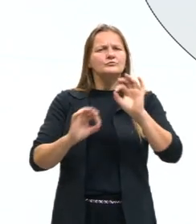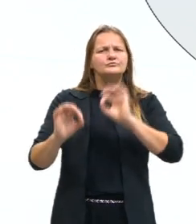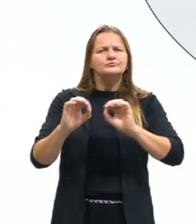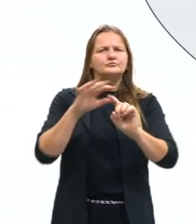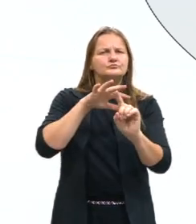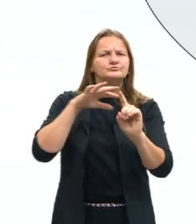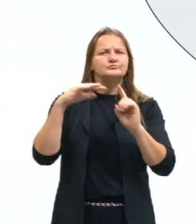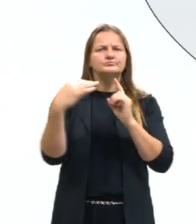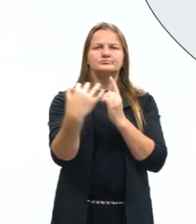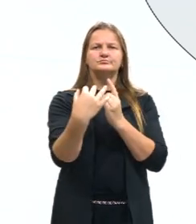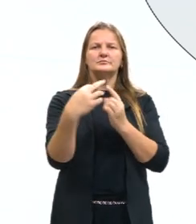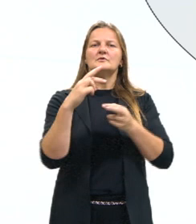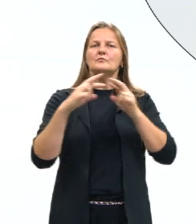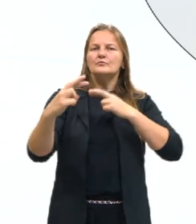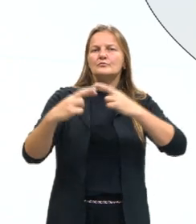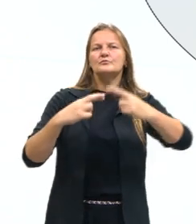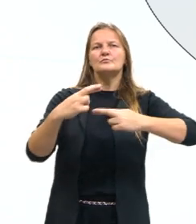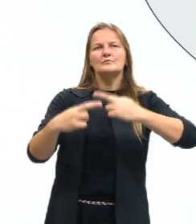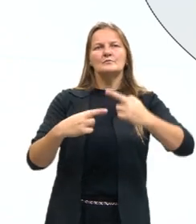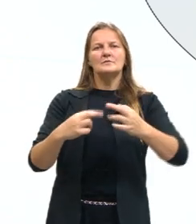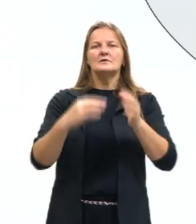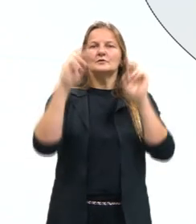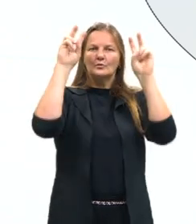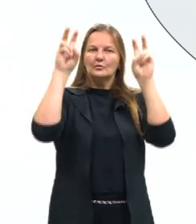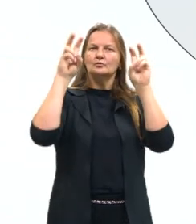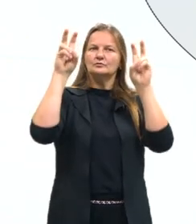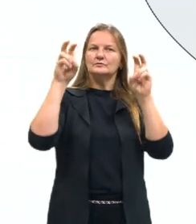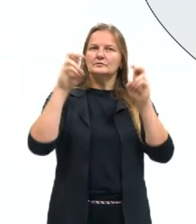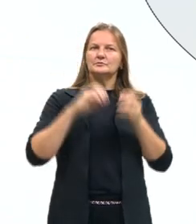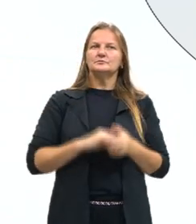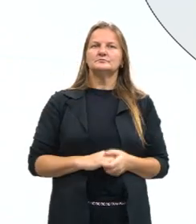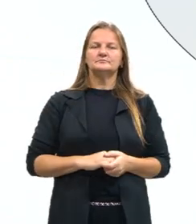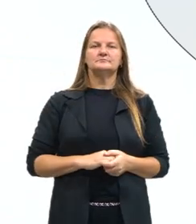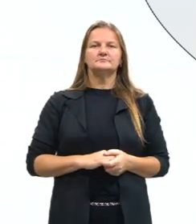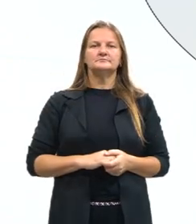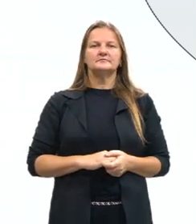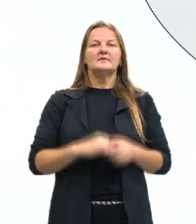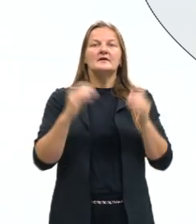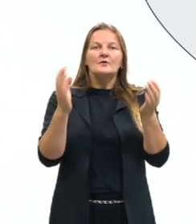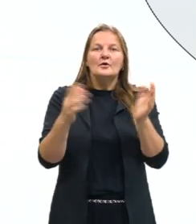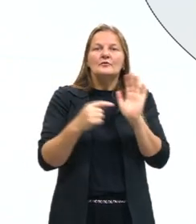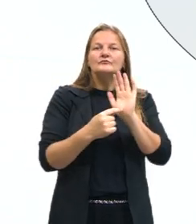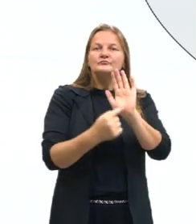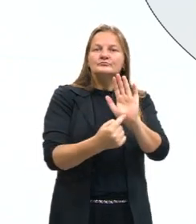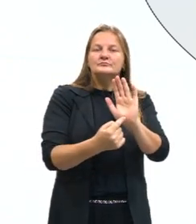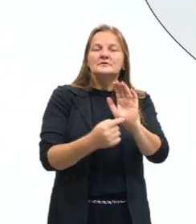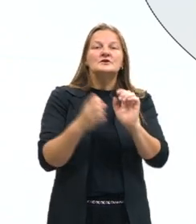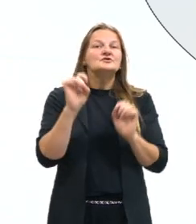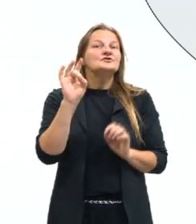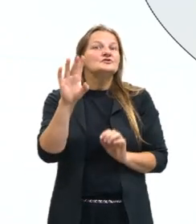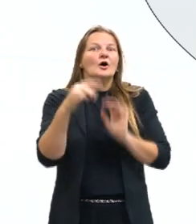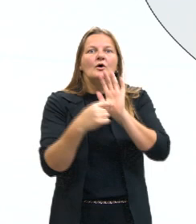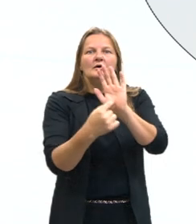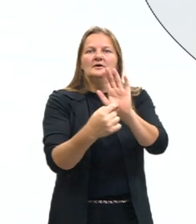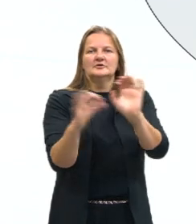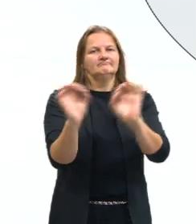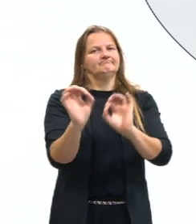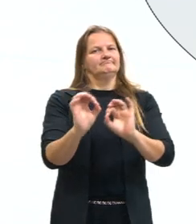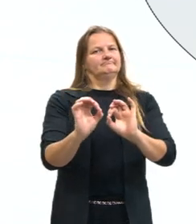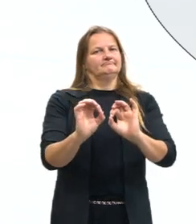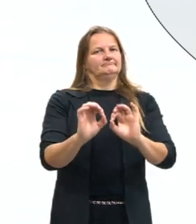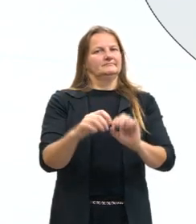autor em relação ao tema. Como eu disse agora há pouco, a gente não pode só apresentar esse tema.